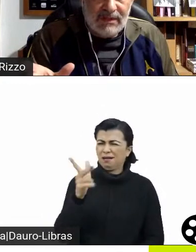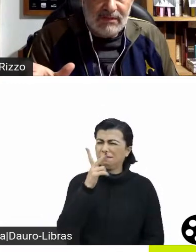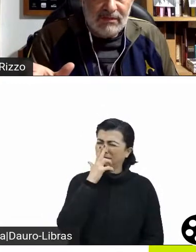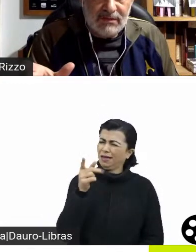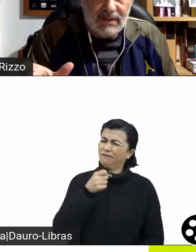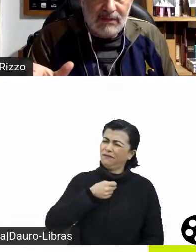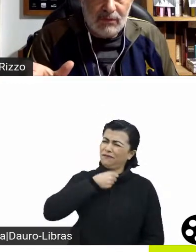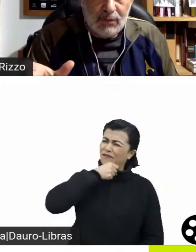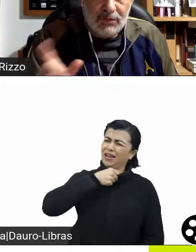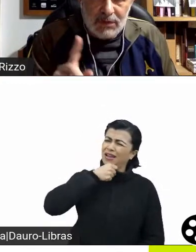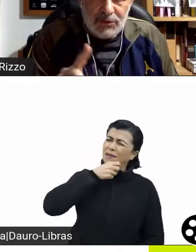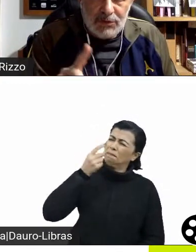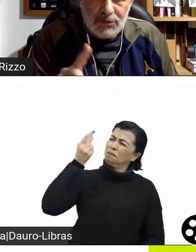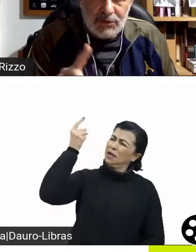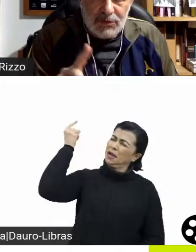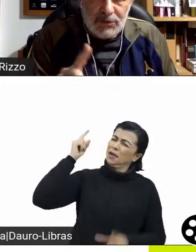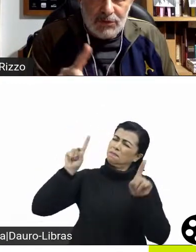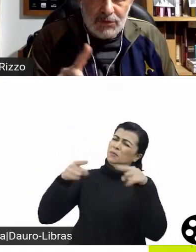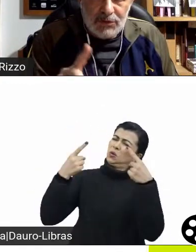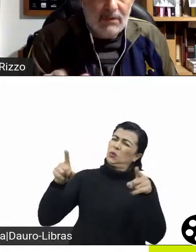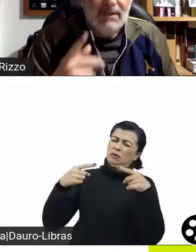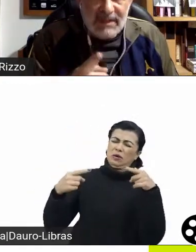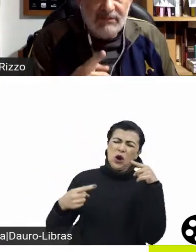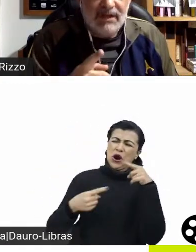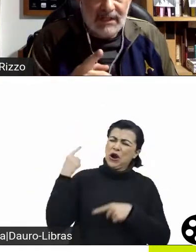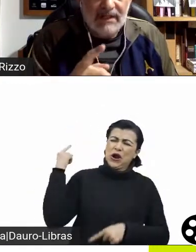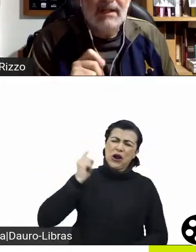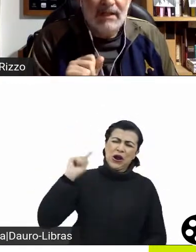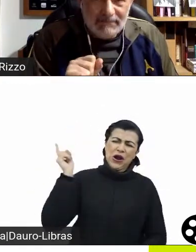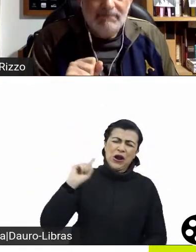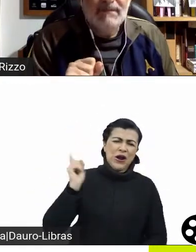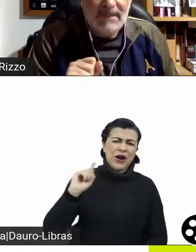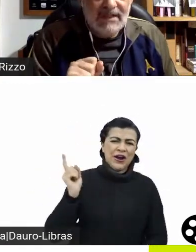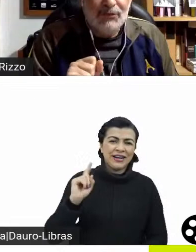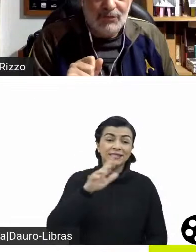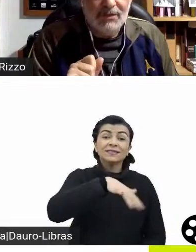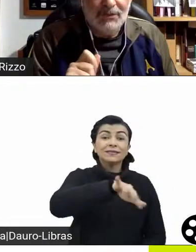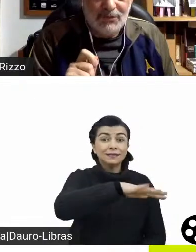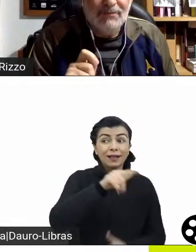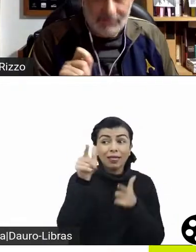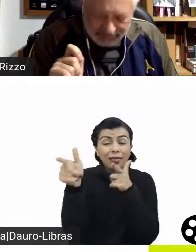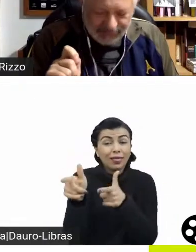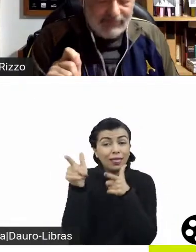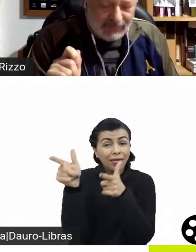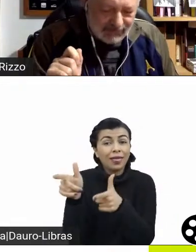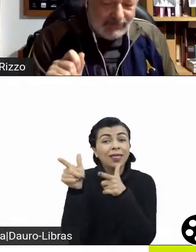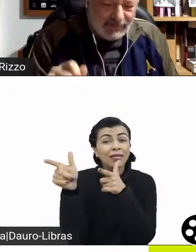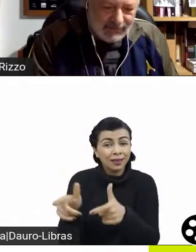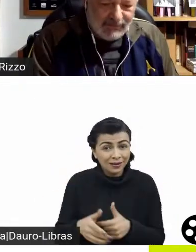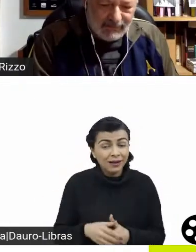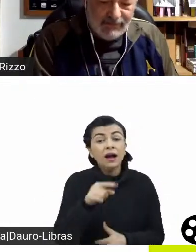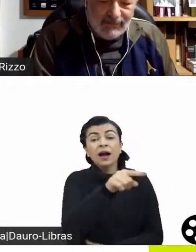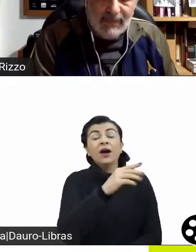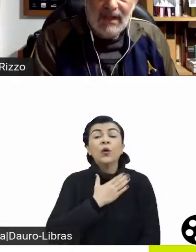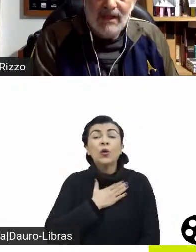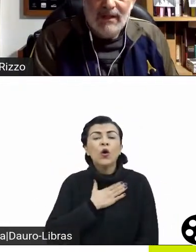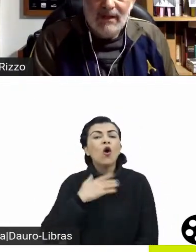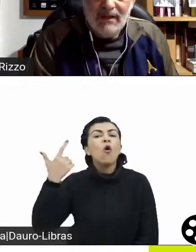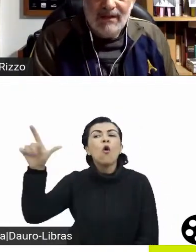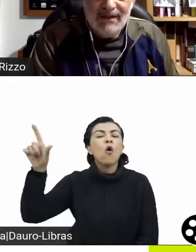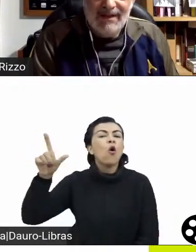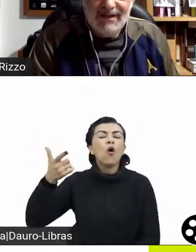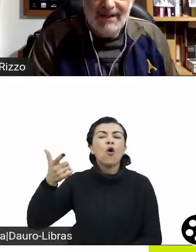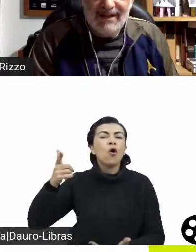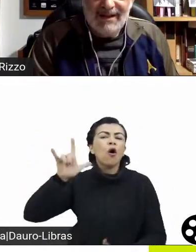músicas elas gostam. Eu que uma língua nirvana. Ela se chama nirvana. Isso. Nirvana e alguma coisa bem nos anos